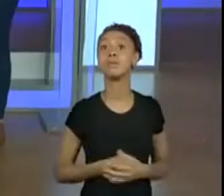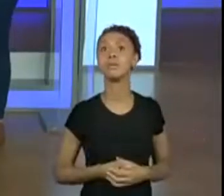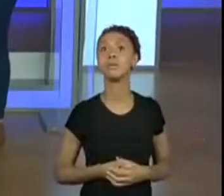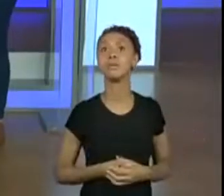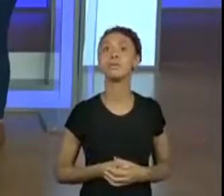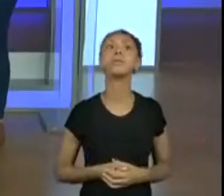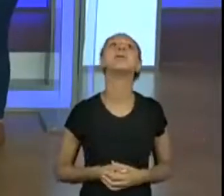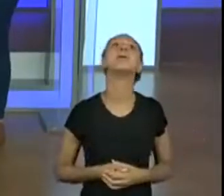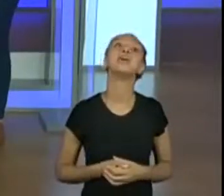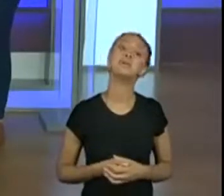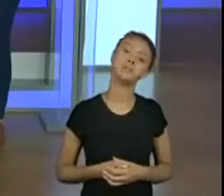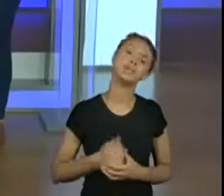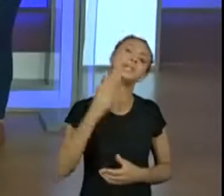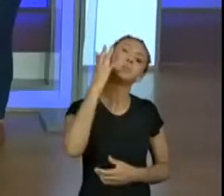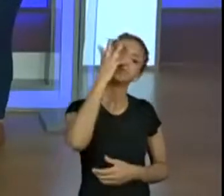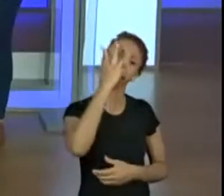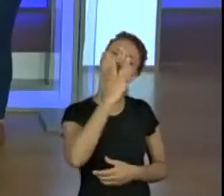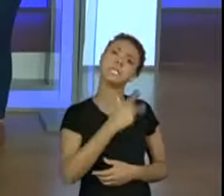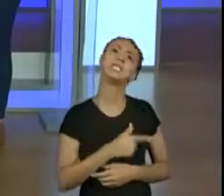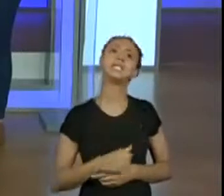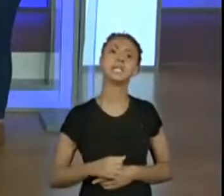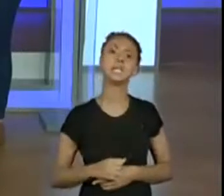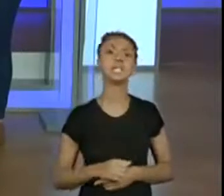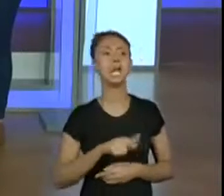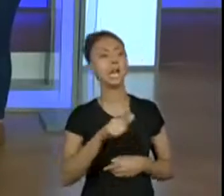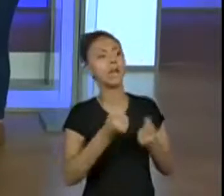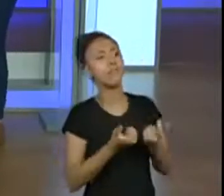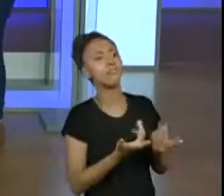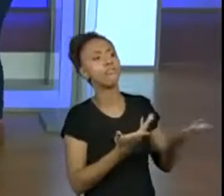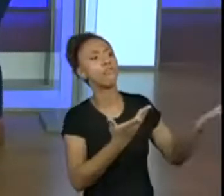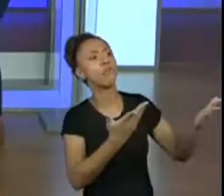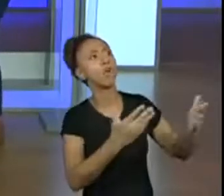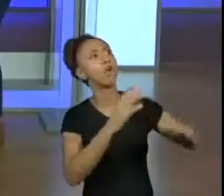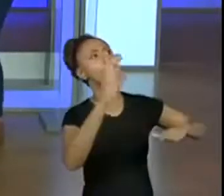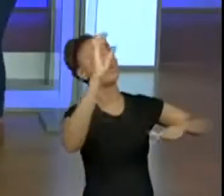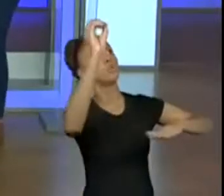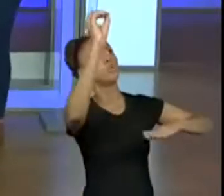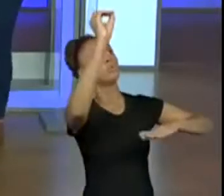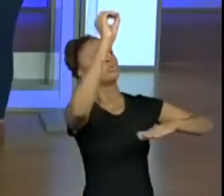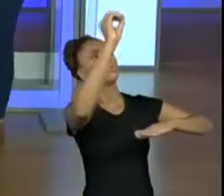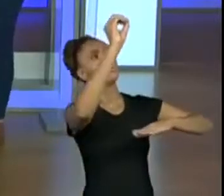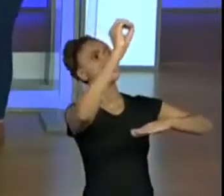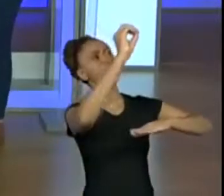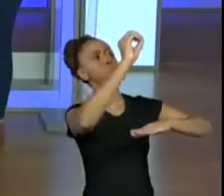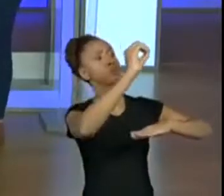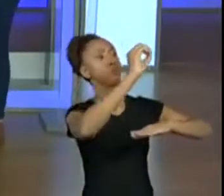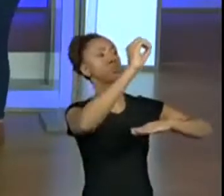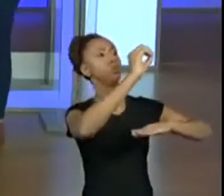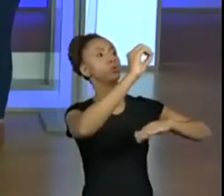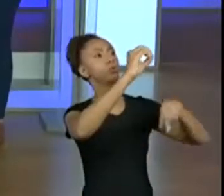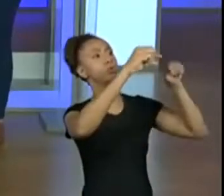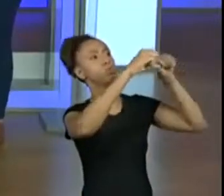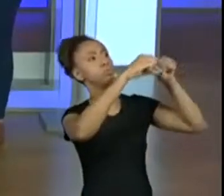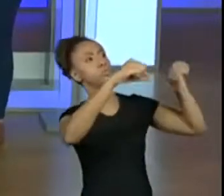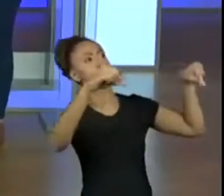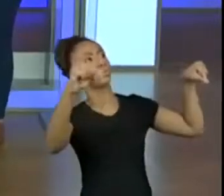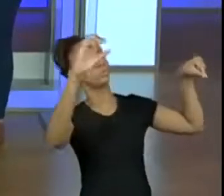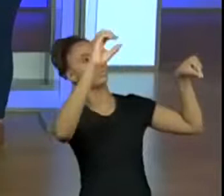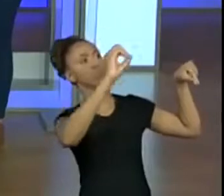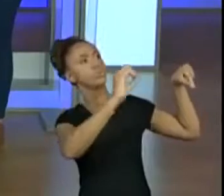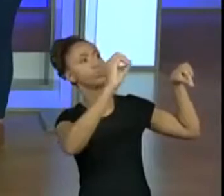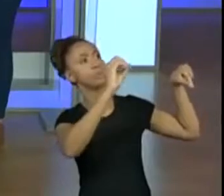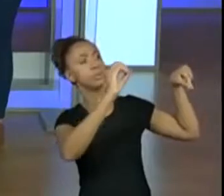a noite foi embora, lá no fundo do quintal. Esqueceu a lua cheia, pendurada no varal. A 8 está bem repetida ali,